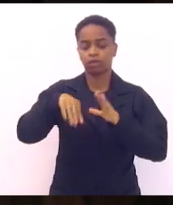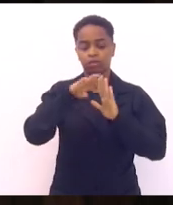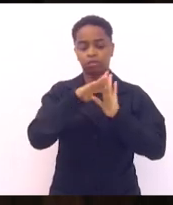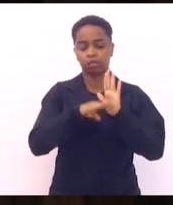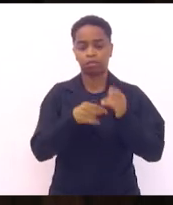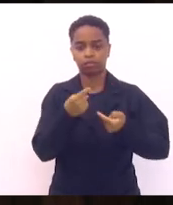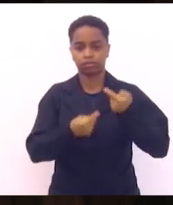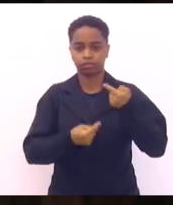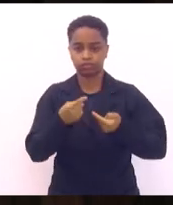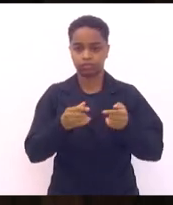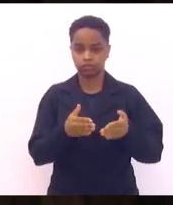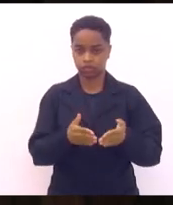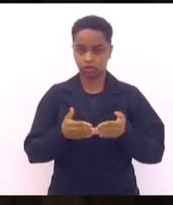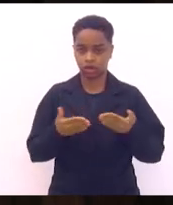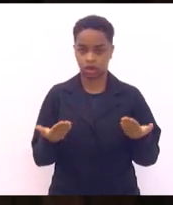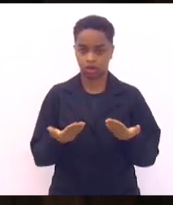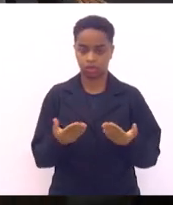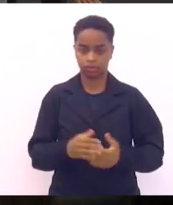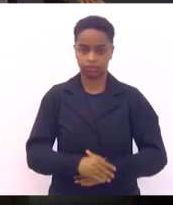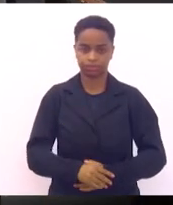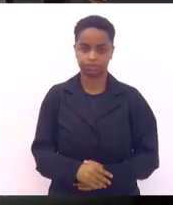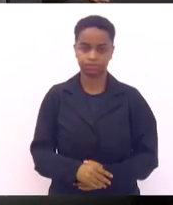do dia. Está suspenso a sessão. Obrigado. Obrigado. Obrigado.